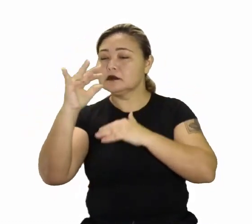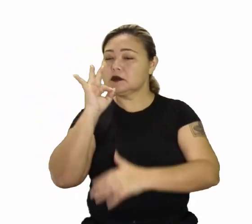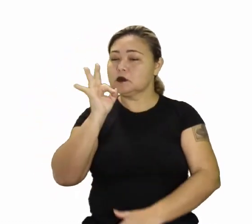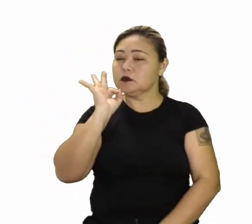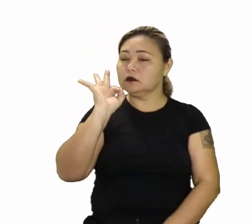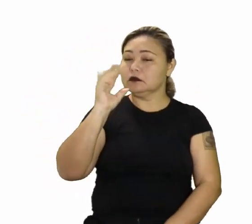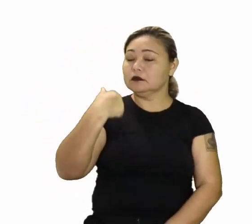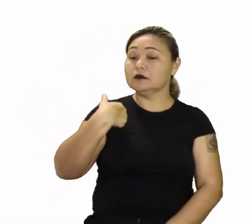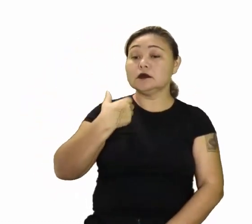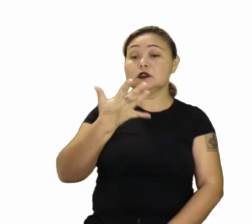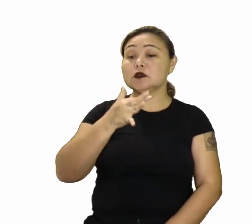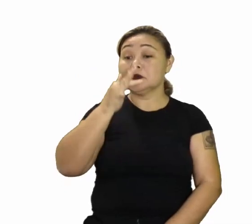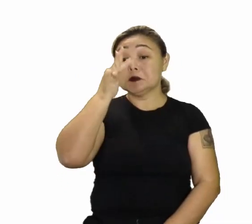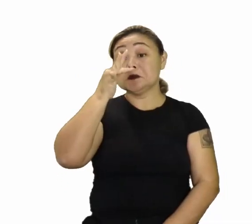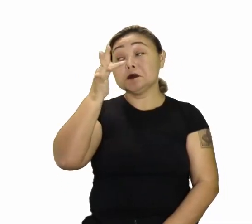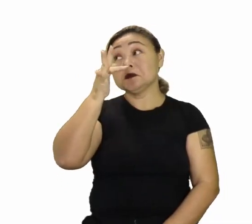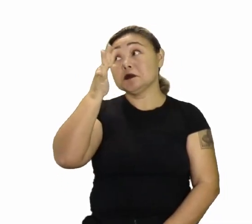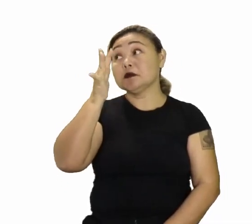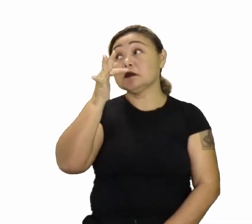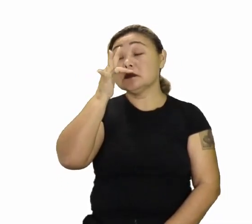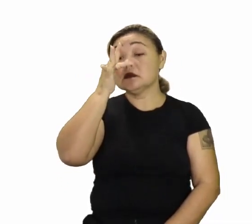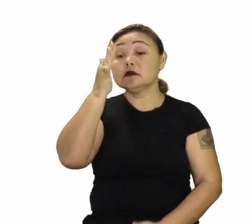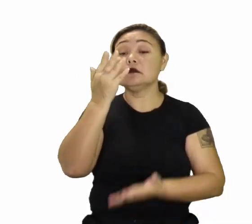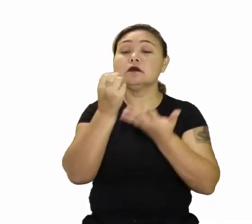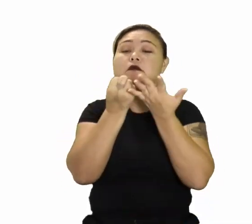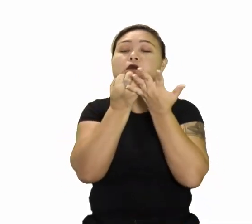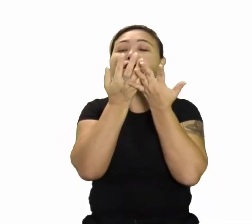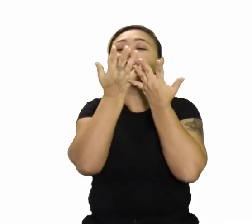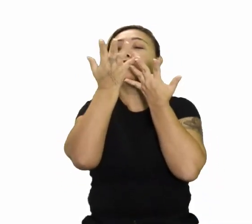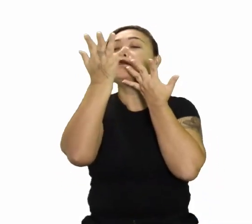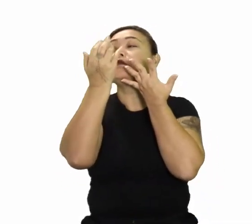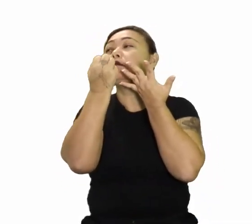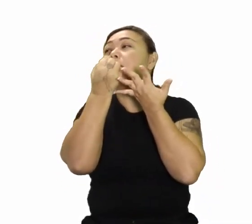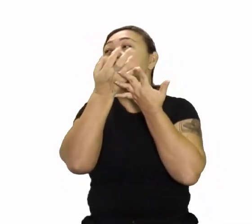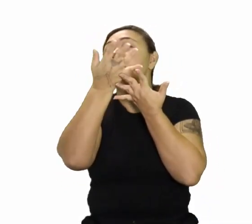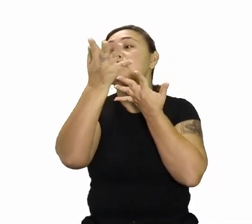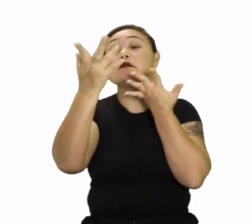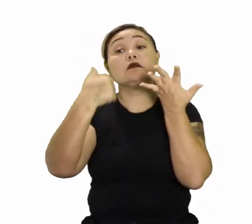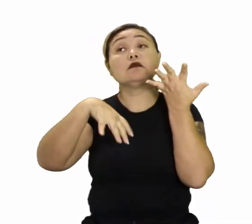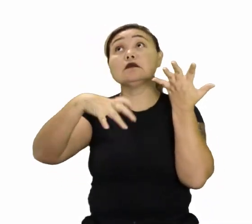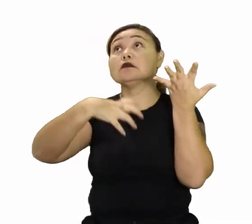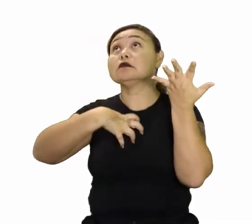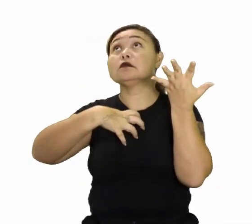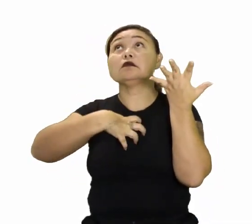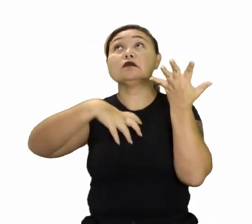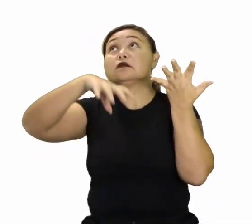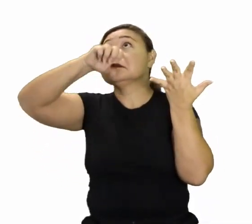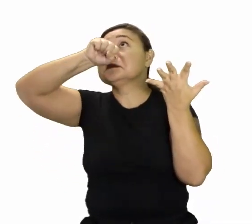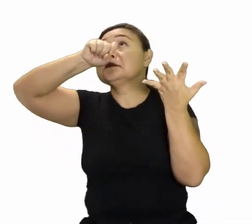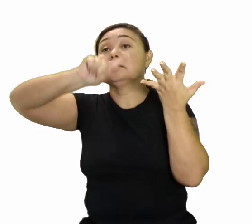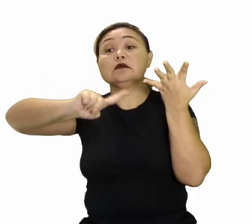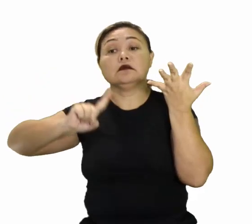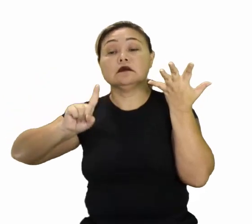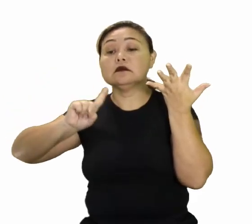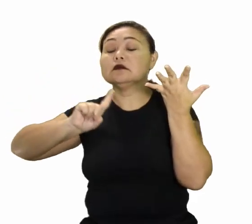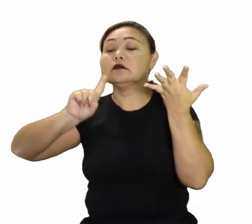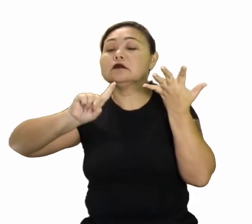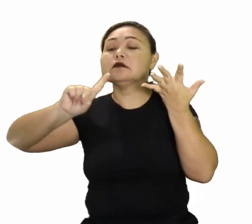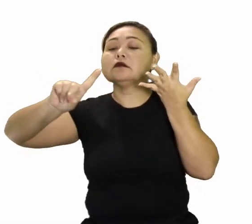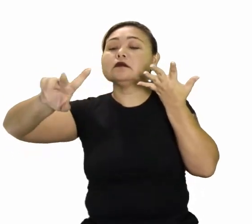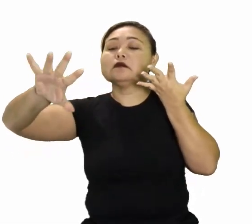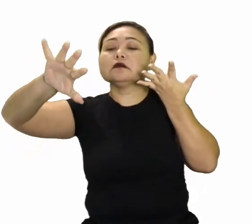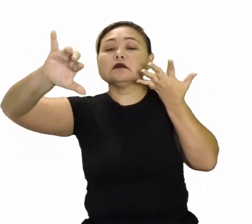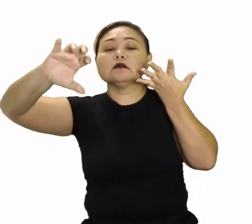cheio de flor. Mas essas flores vão soltar odores que muitas vezes nós não sentimos, mas quem sente a